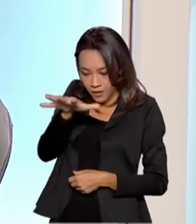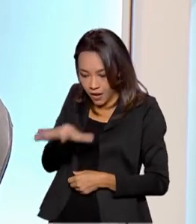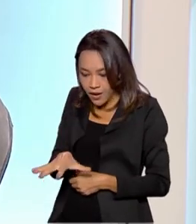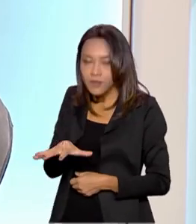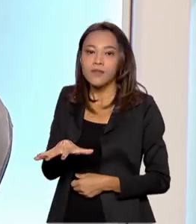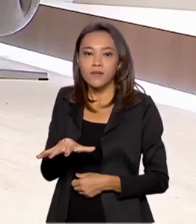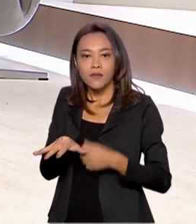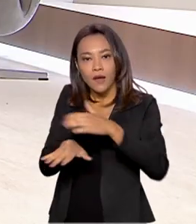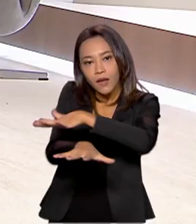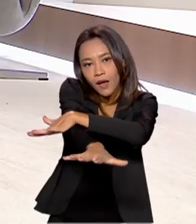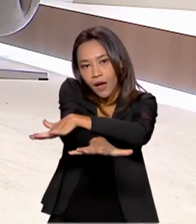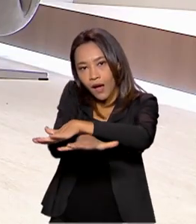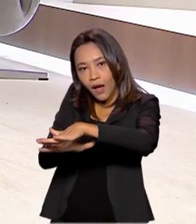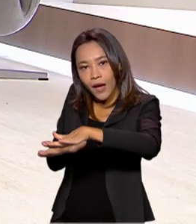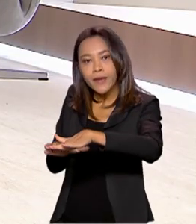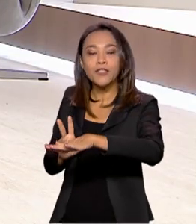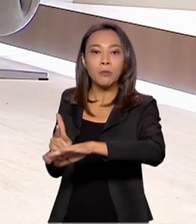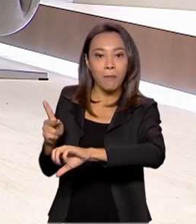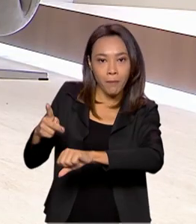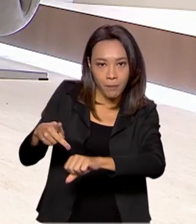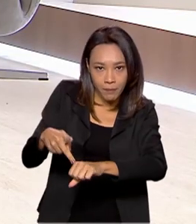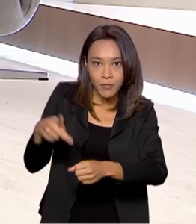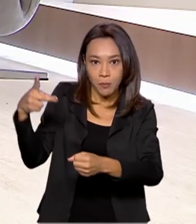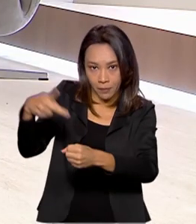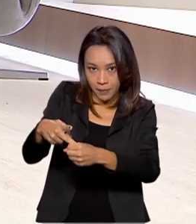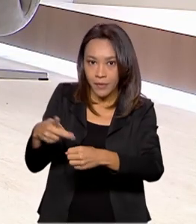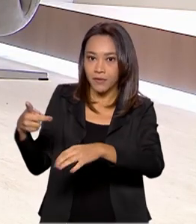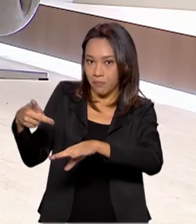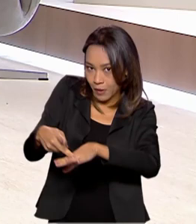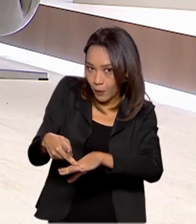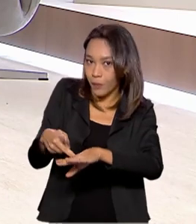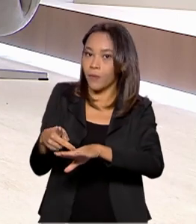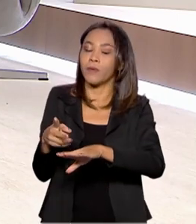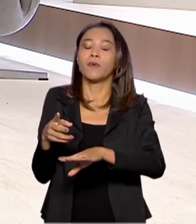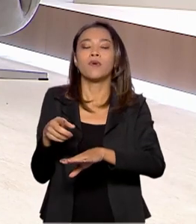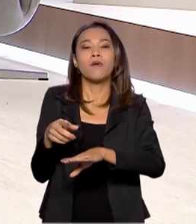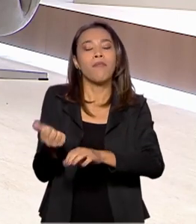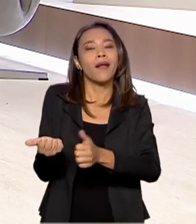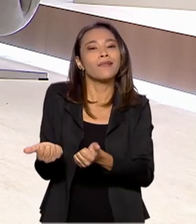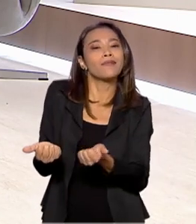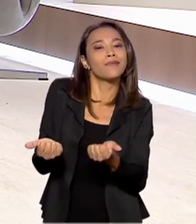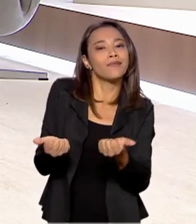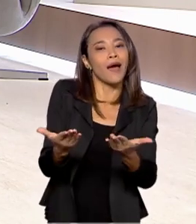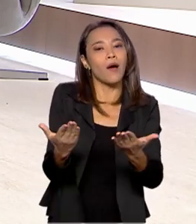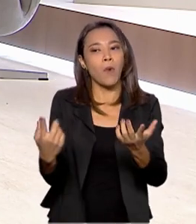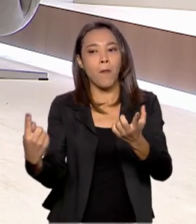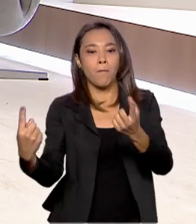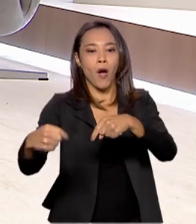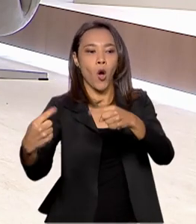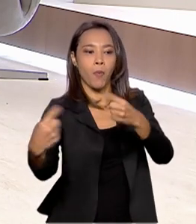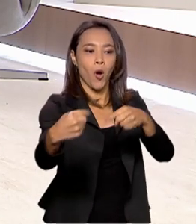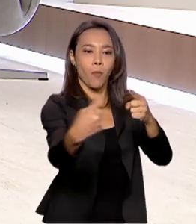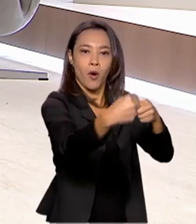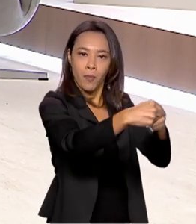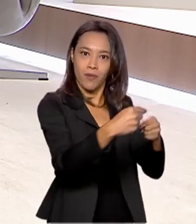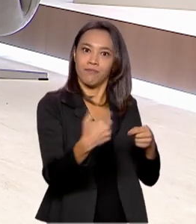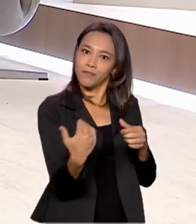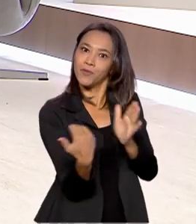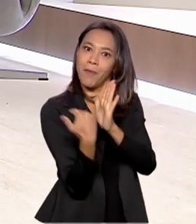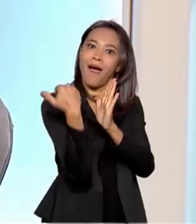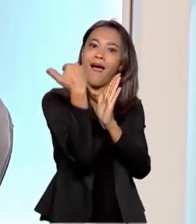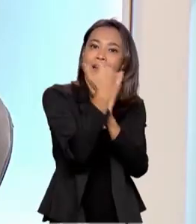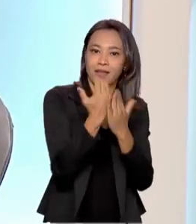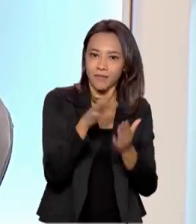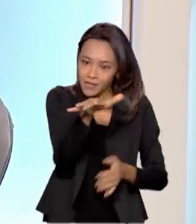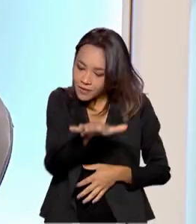a gente pudesse diminuir as incertezas e dar maior atratividade e competitividade a esse nosso leilão. E